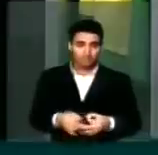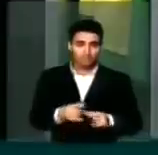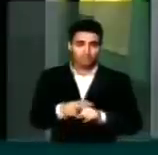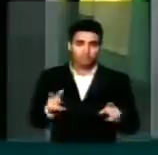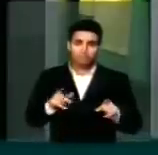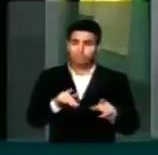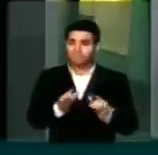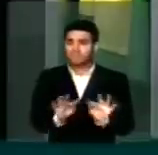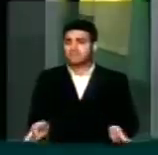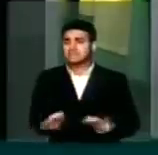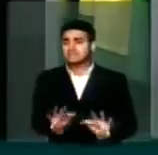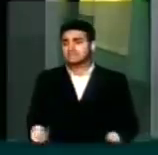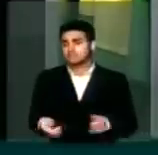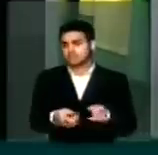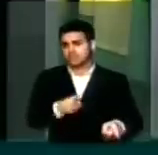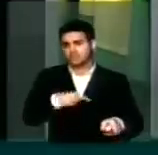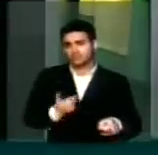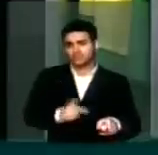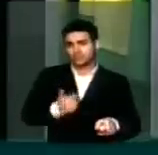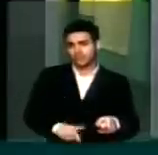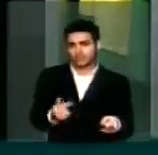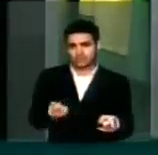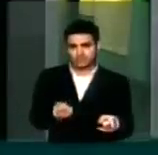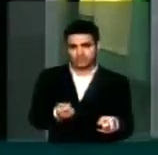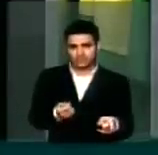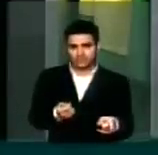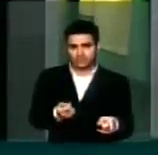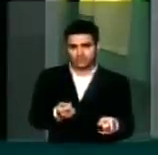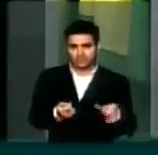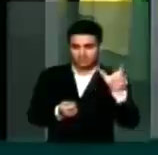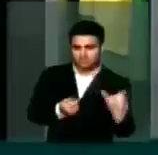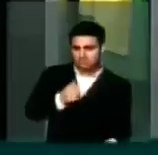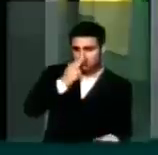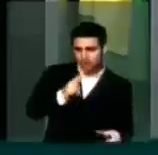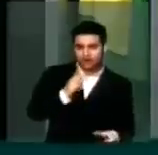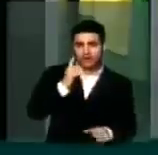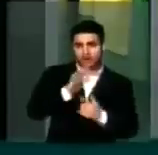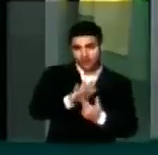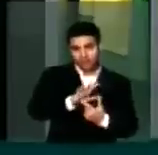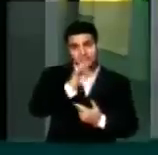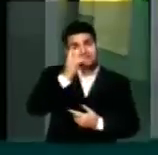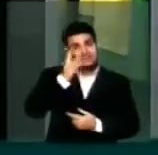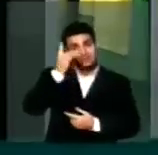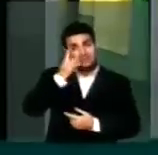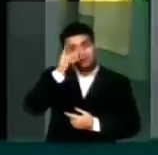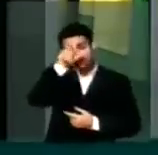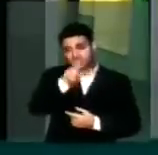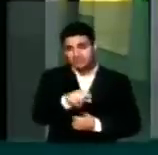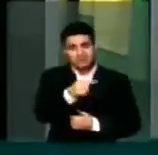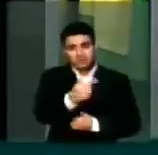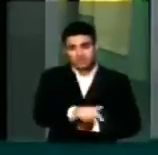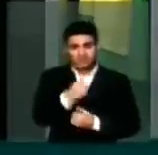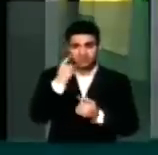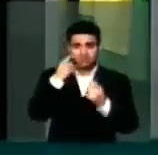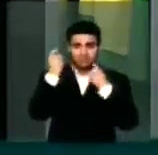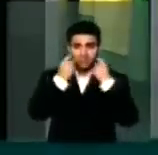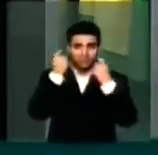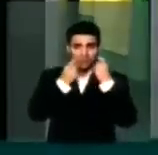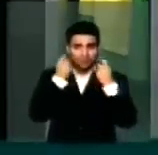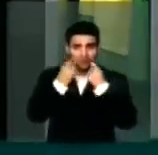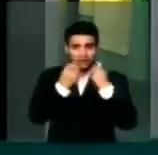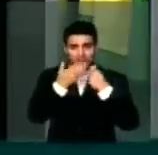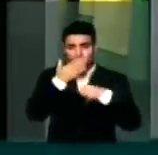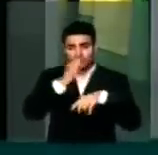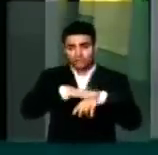rascunho mais caricato do deputado que, não se preocupando com a sua